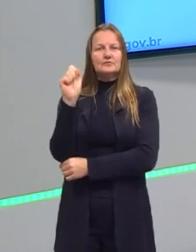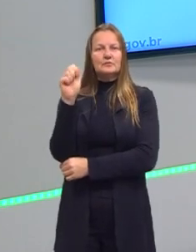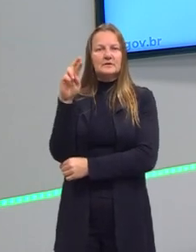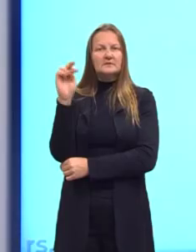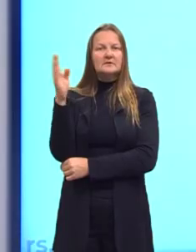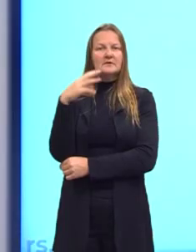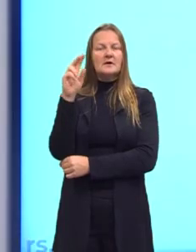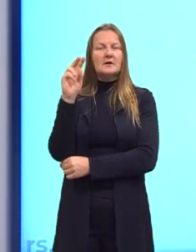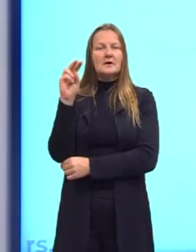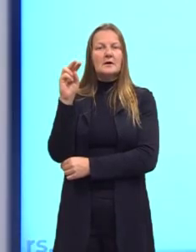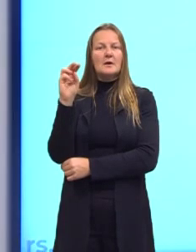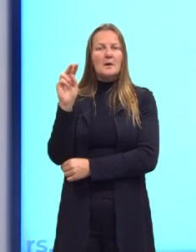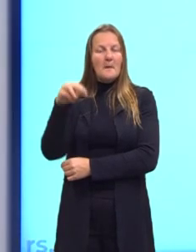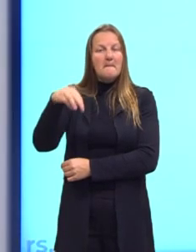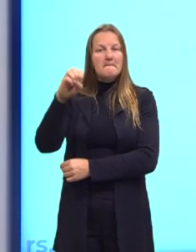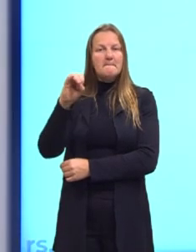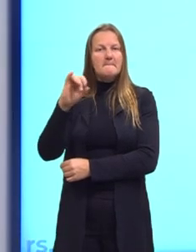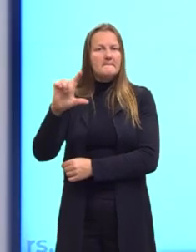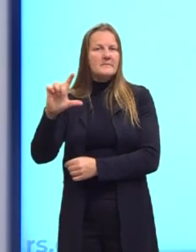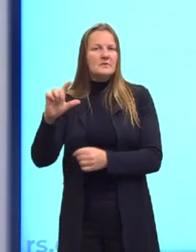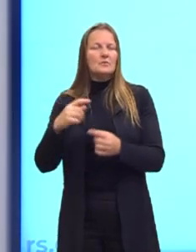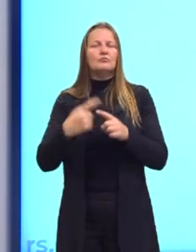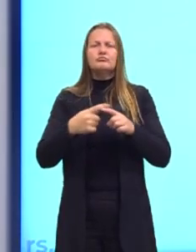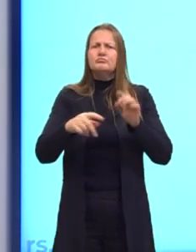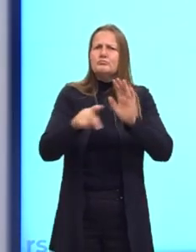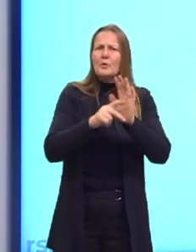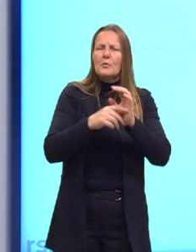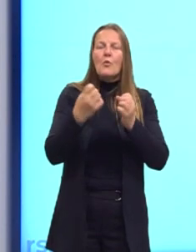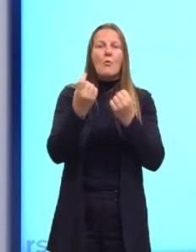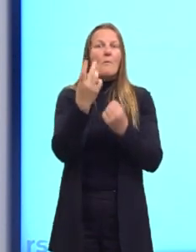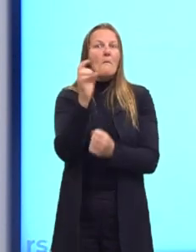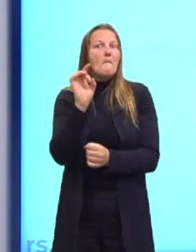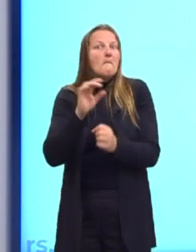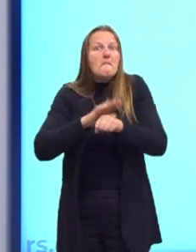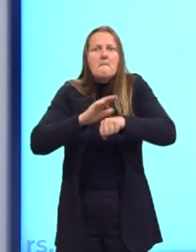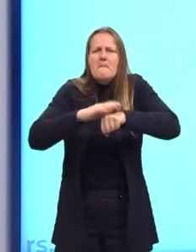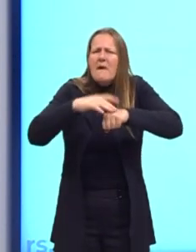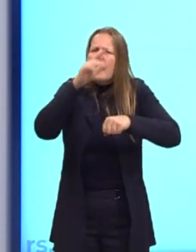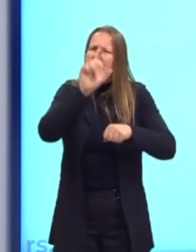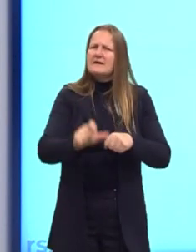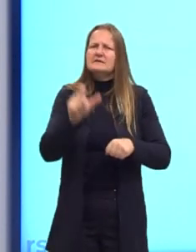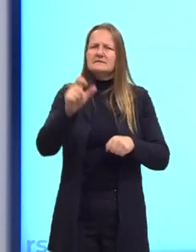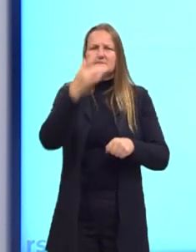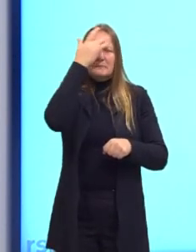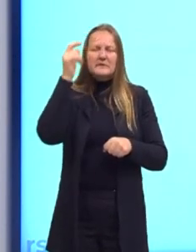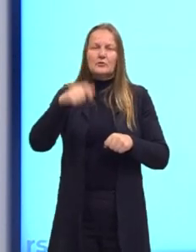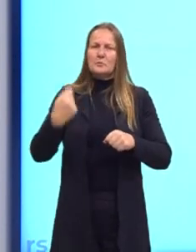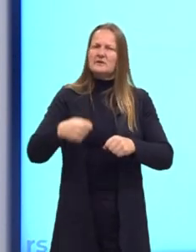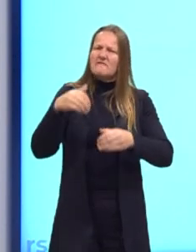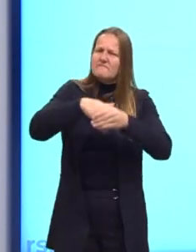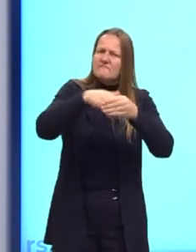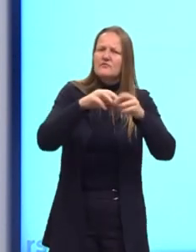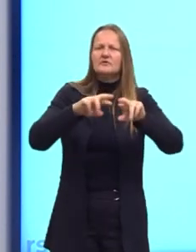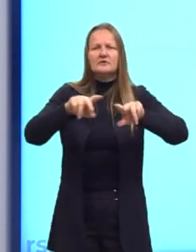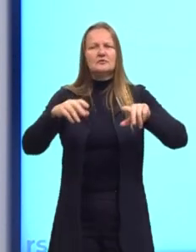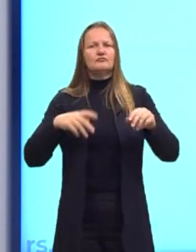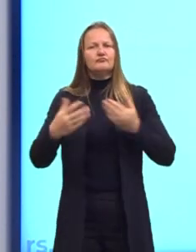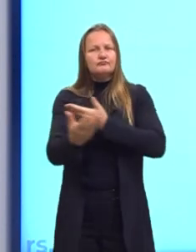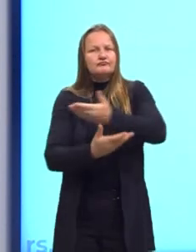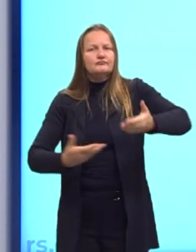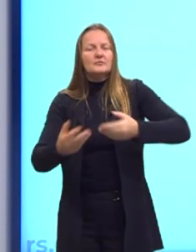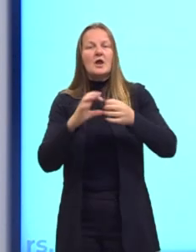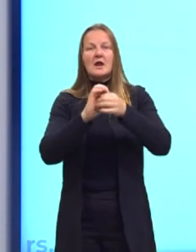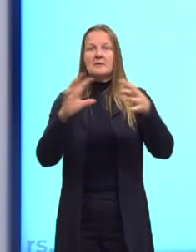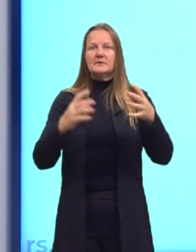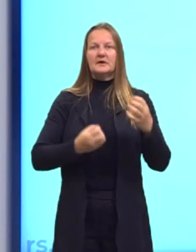utilitarismo, que é uma política que beneficiasse o maior número de pessoas possíveis, mas que conseguisse transitar entre essa questão da